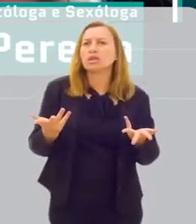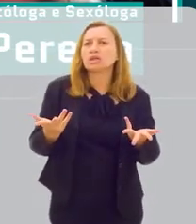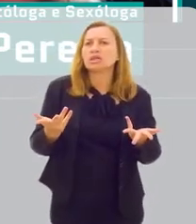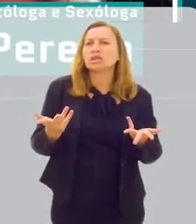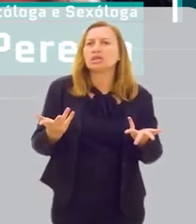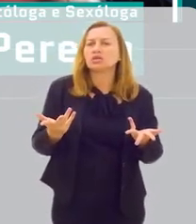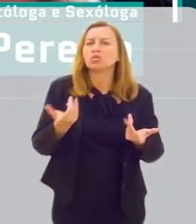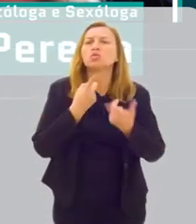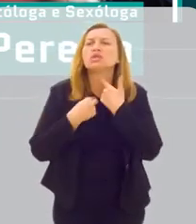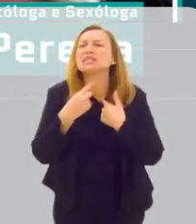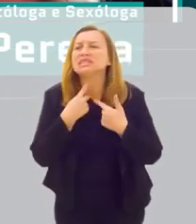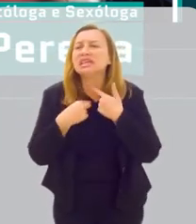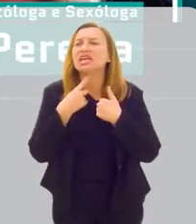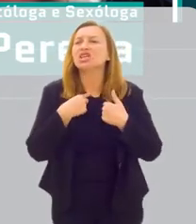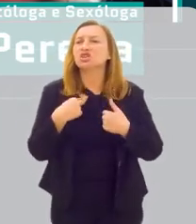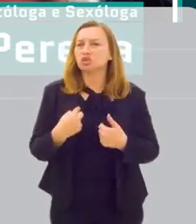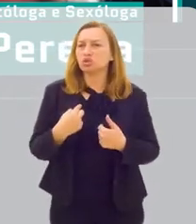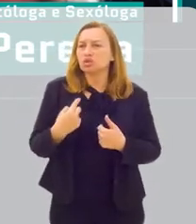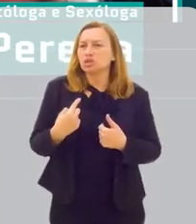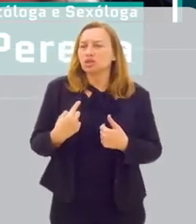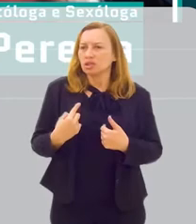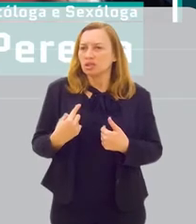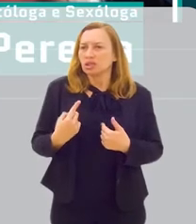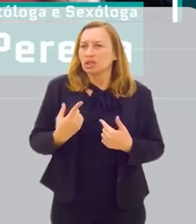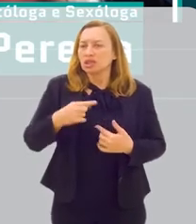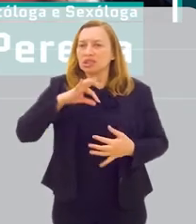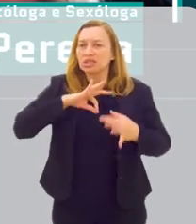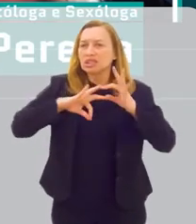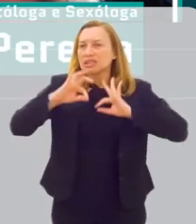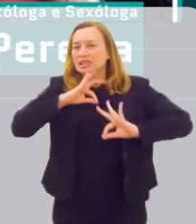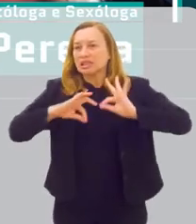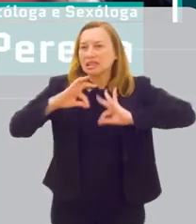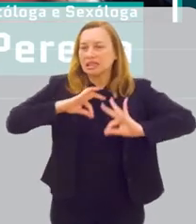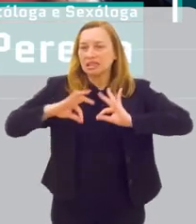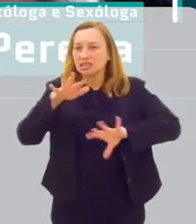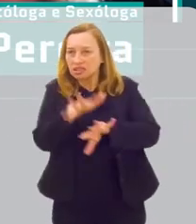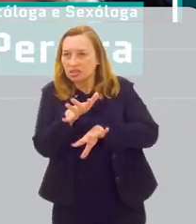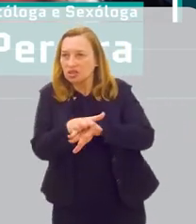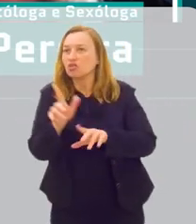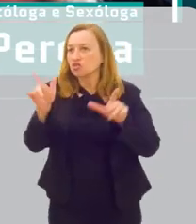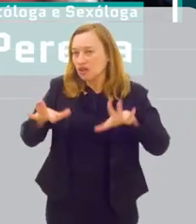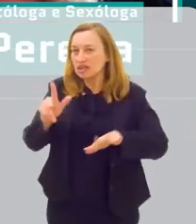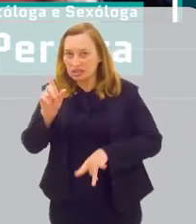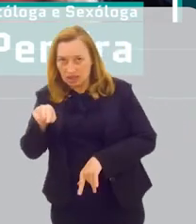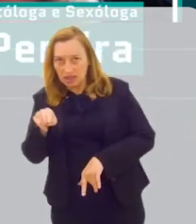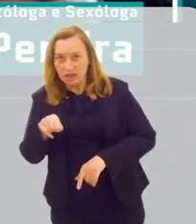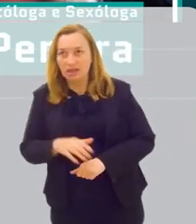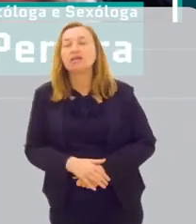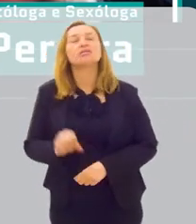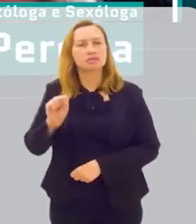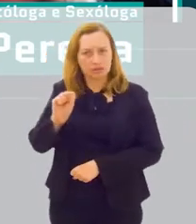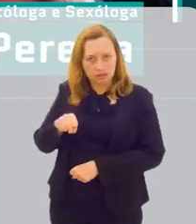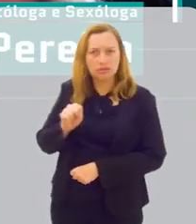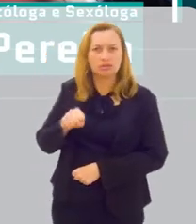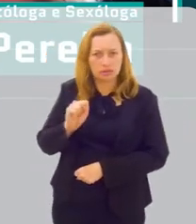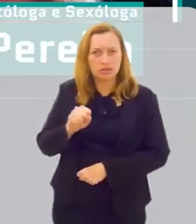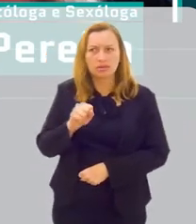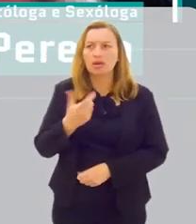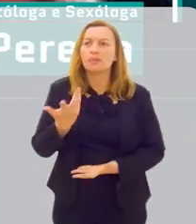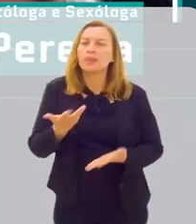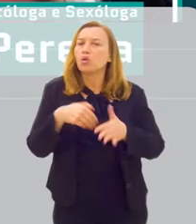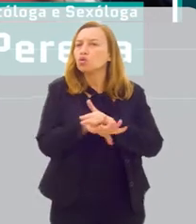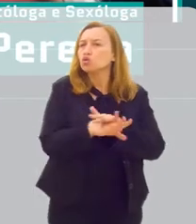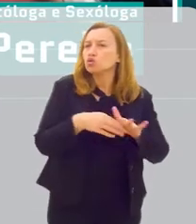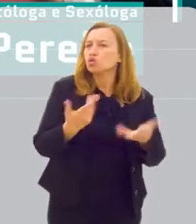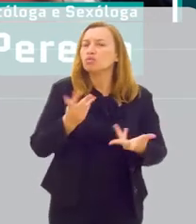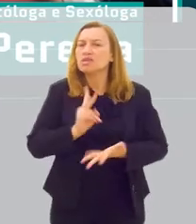no desejo sexual, no libido, na prática sexual. Enfim, faz diferença, não é? Faz,